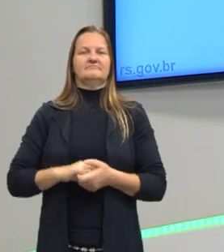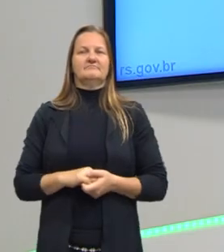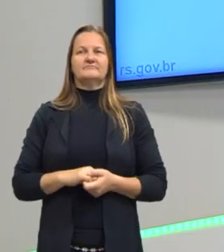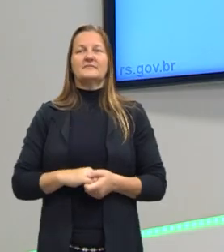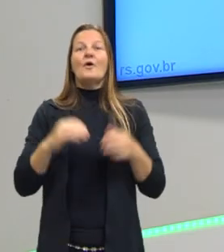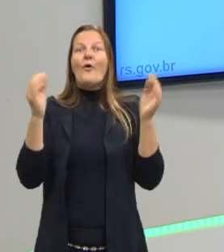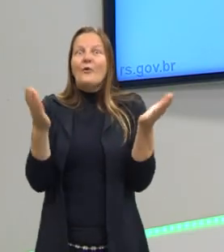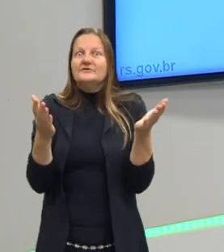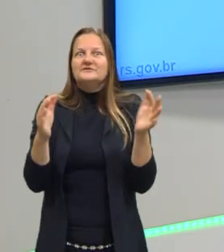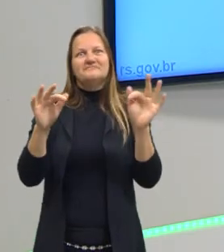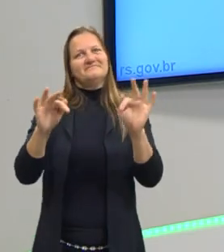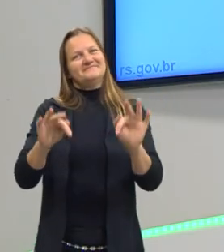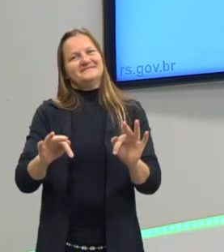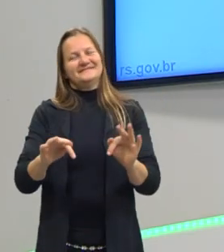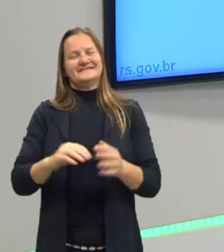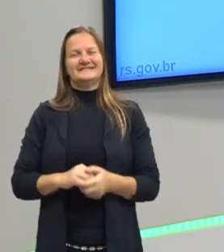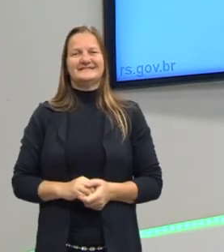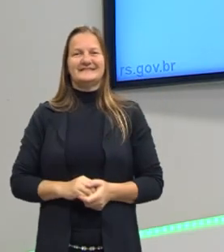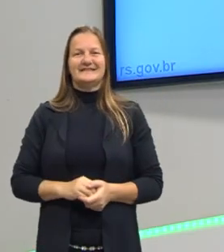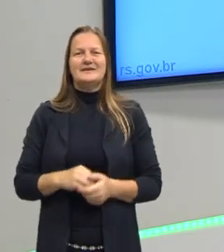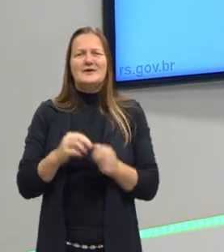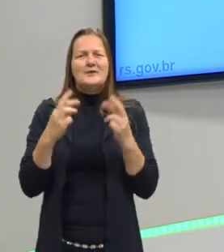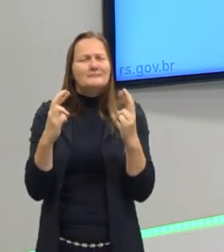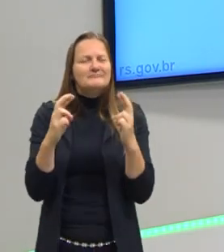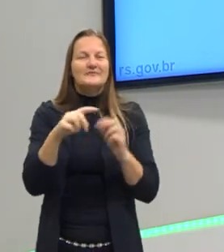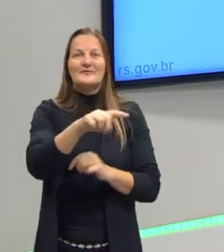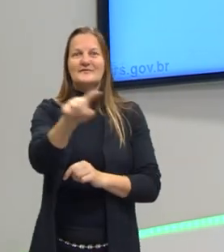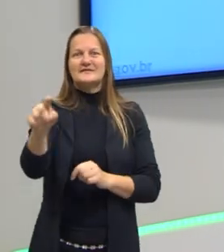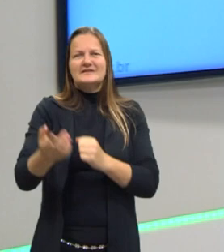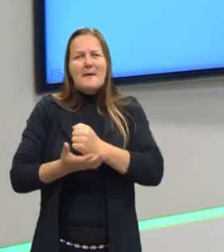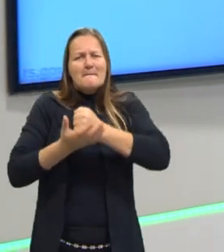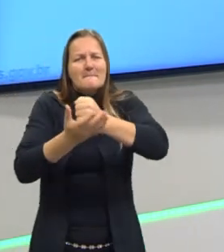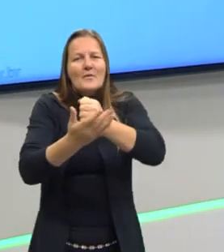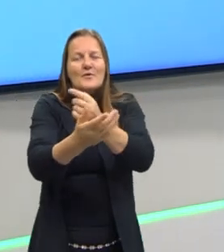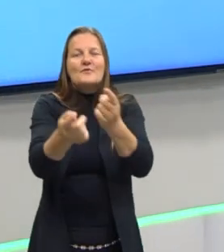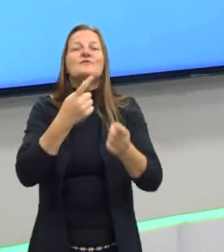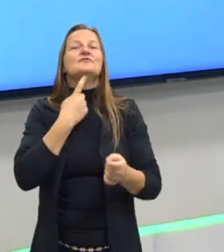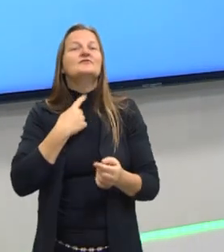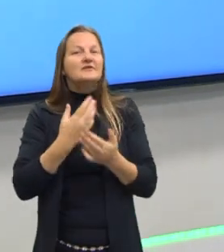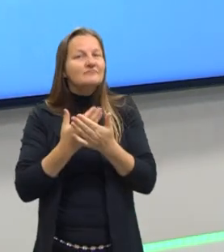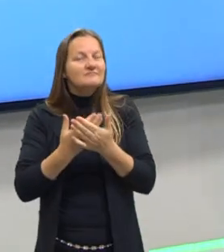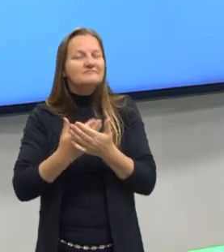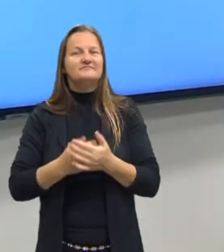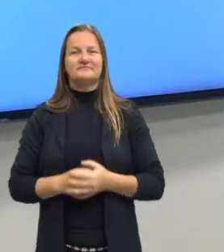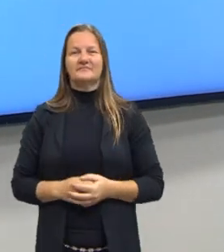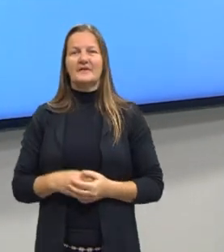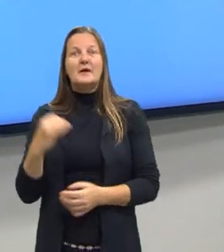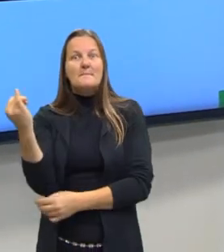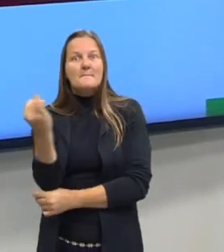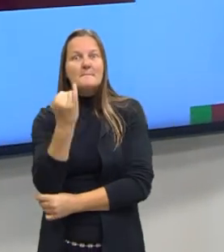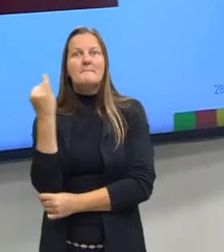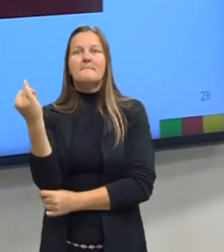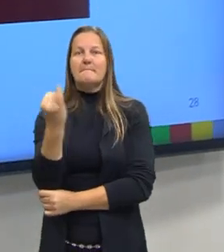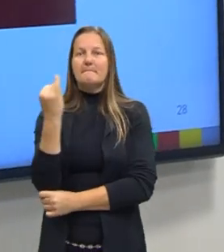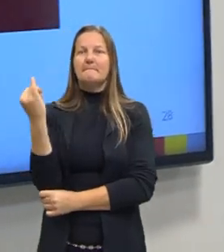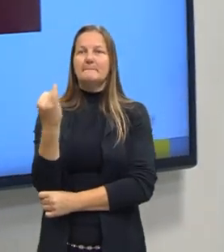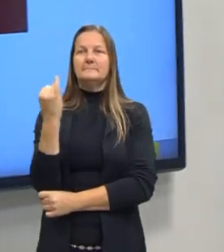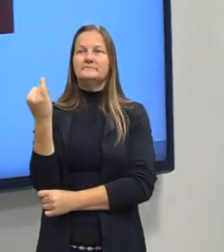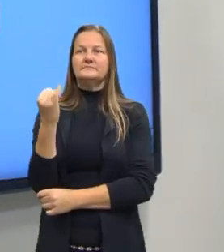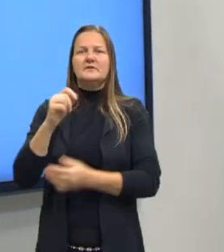Por hoje era isso. Eu espero que, de alguma forma, eu tenha ajudado vocês, que vocês tenham gostado da aula. É importante